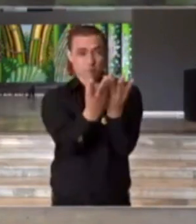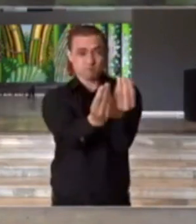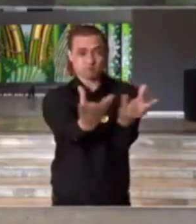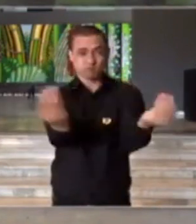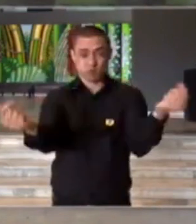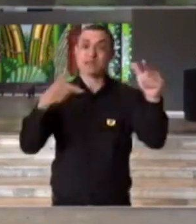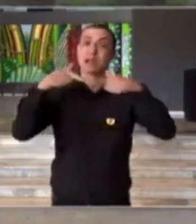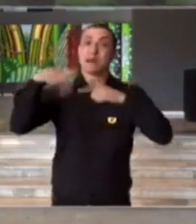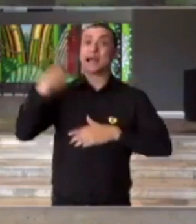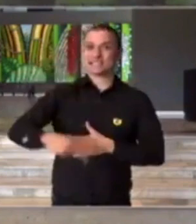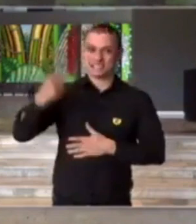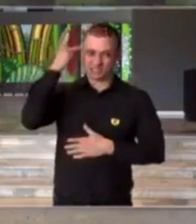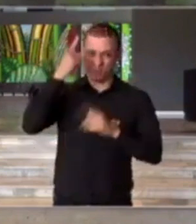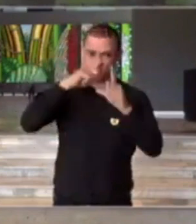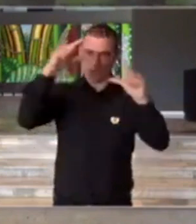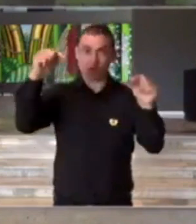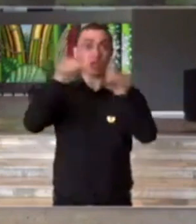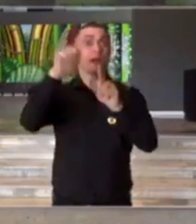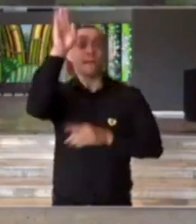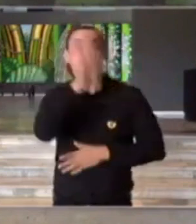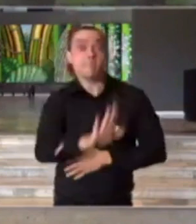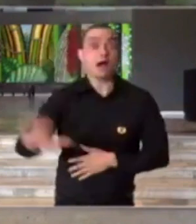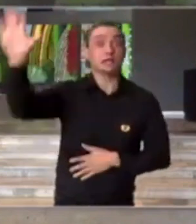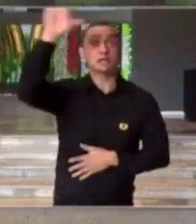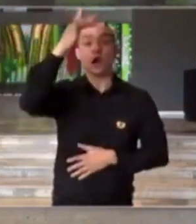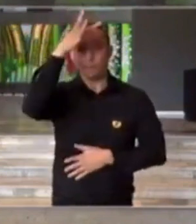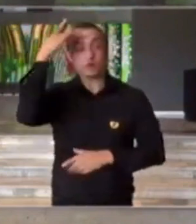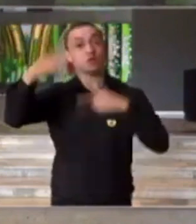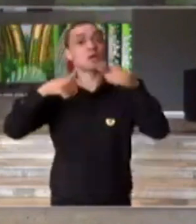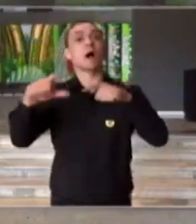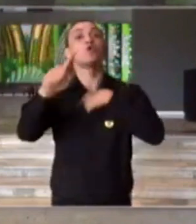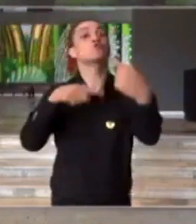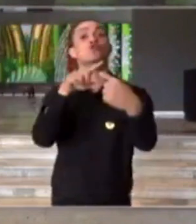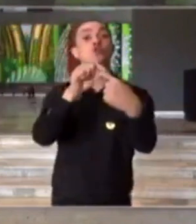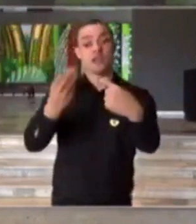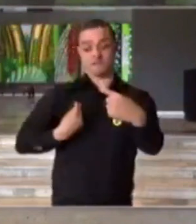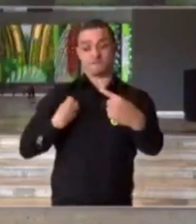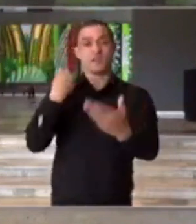que em São Paulo e no Brasil estão trabalhando para salvar vidas.